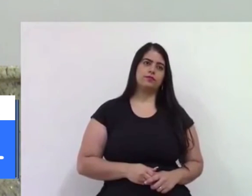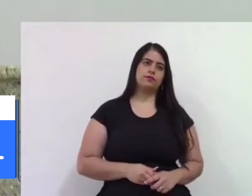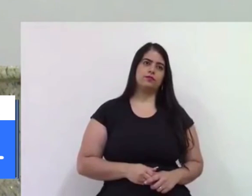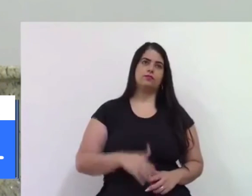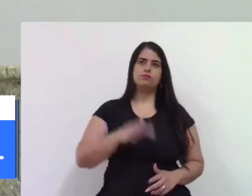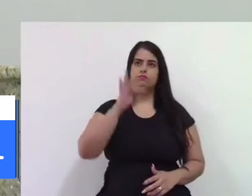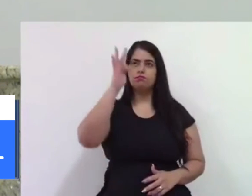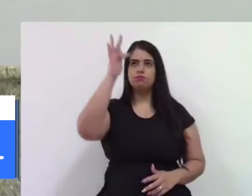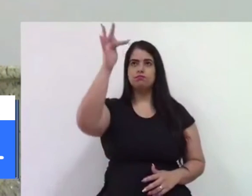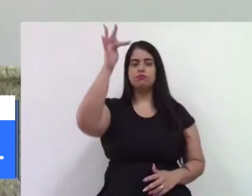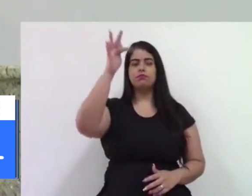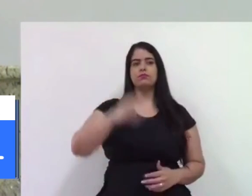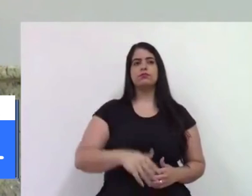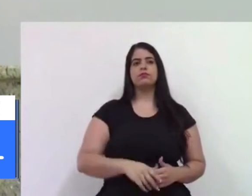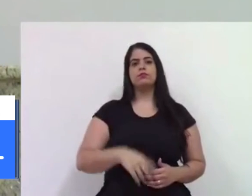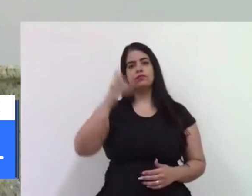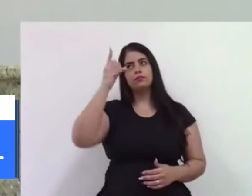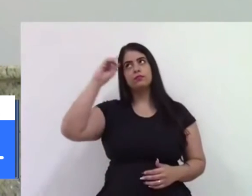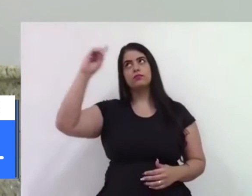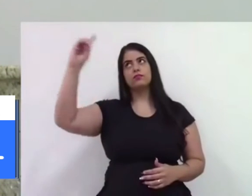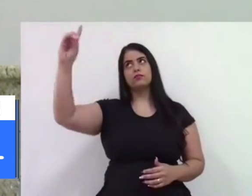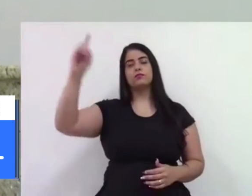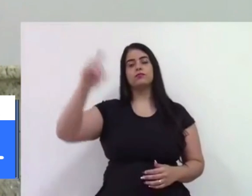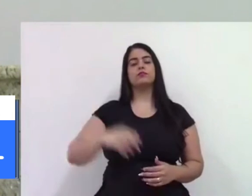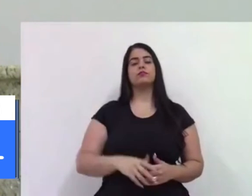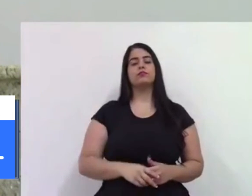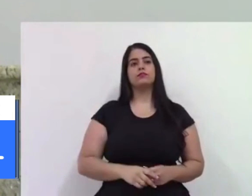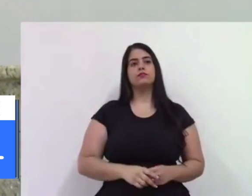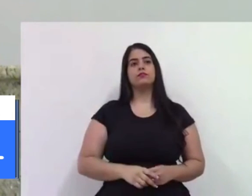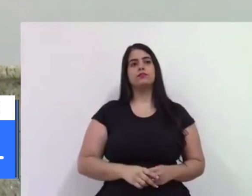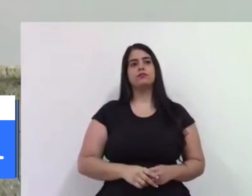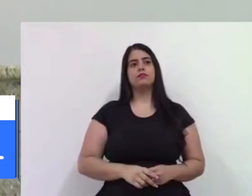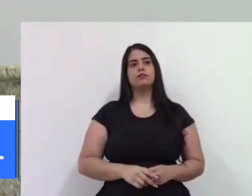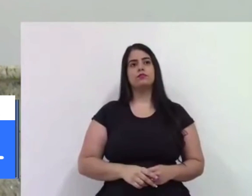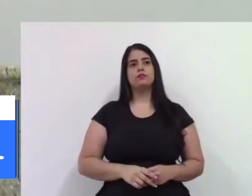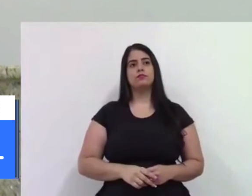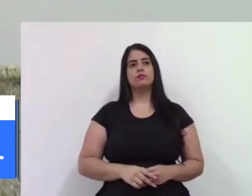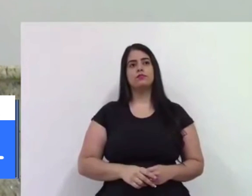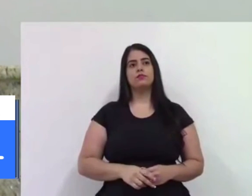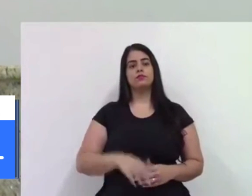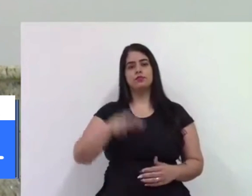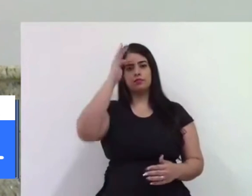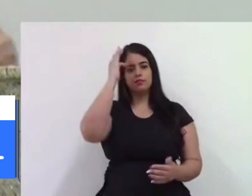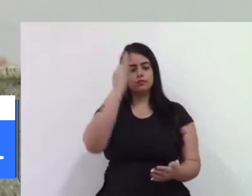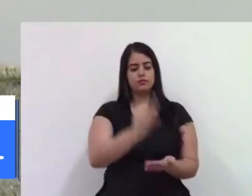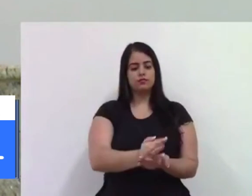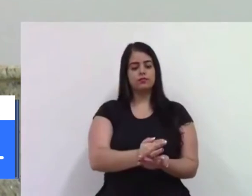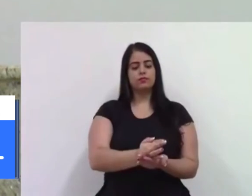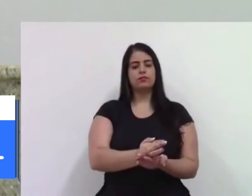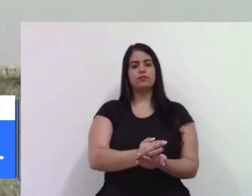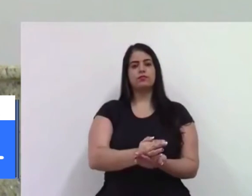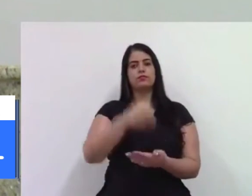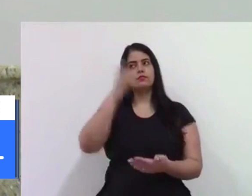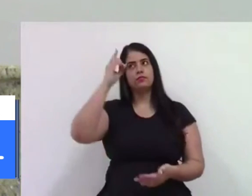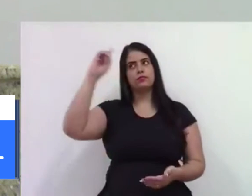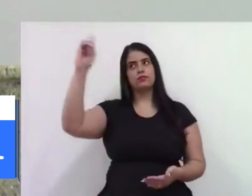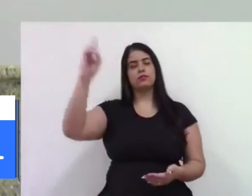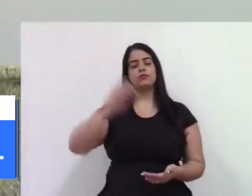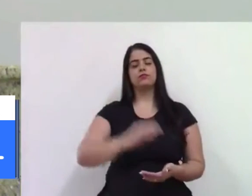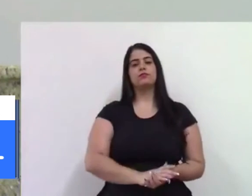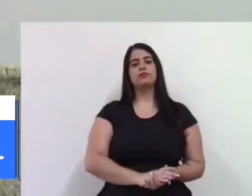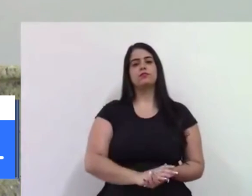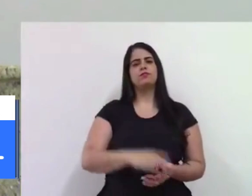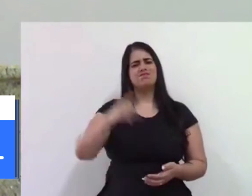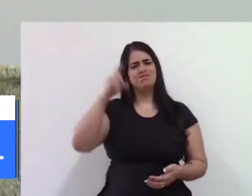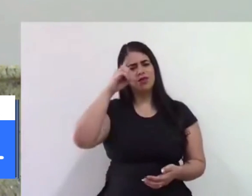e muita responsabilidade, a gente temos que todos os dias fazer um trabalho